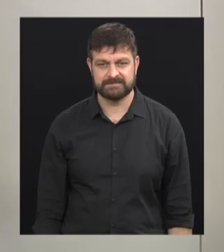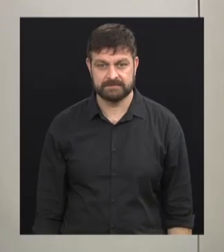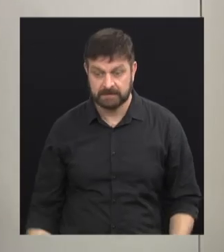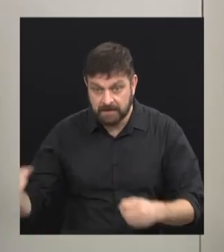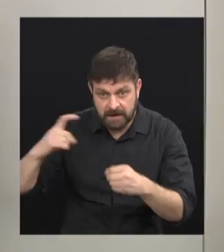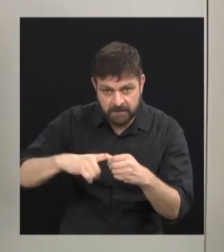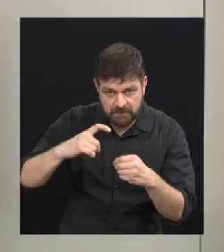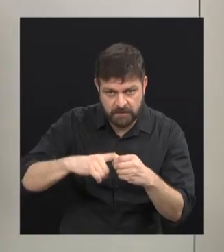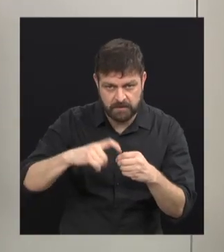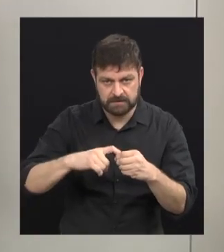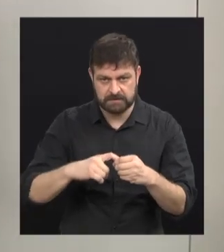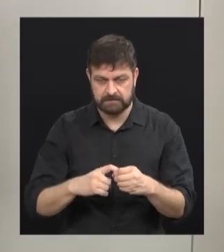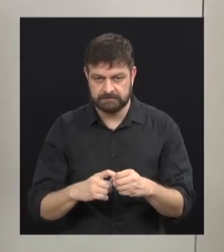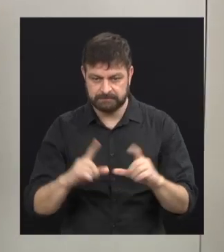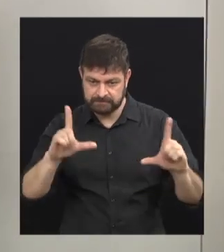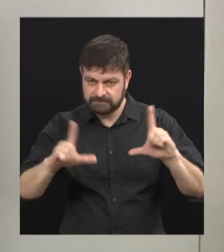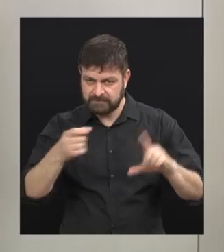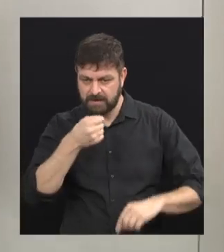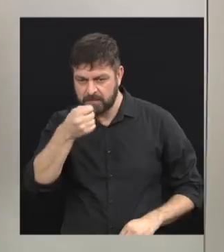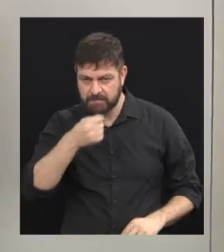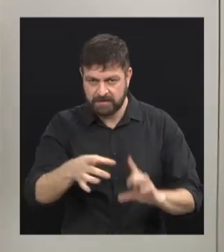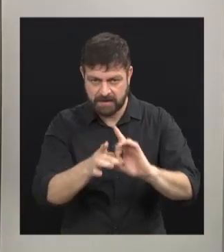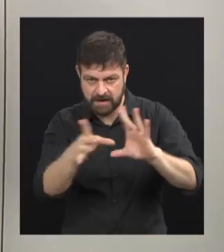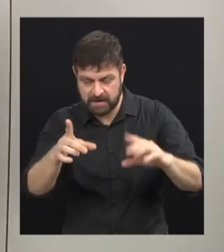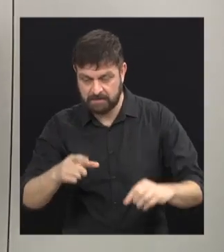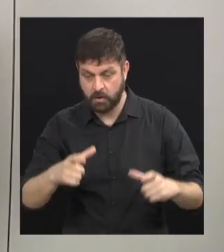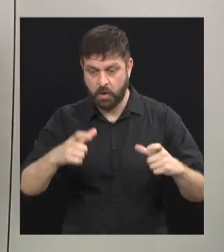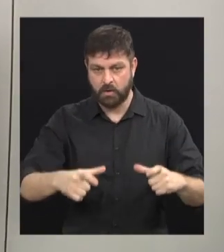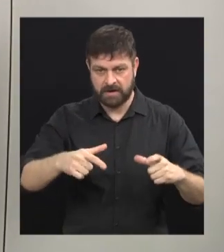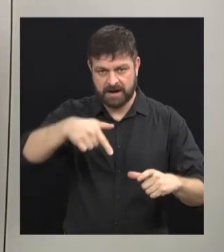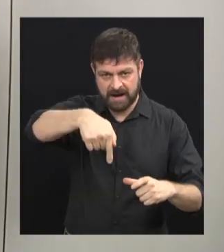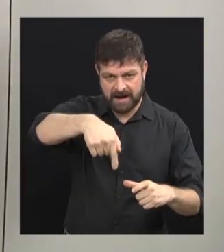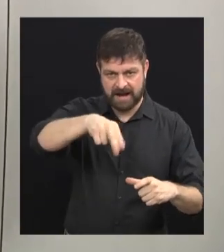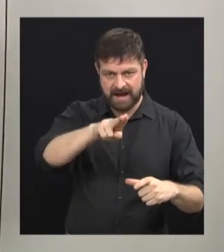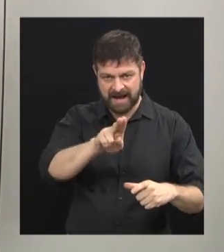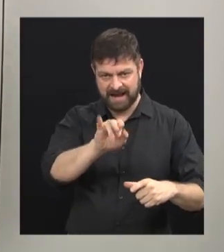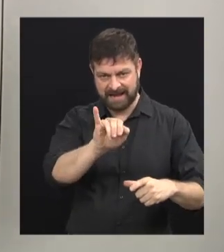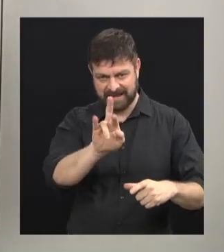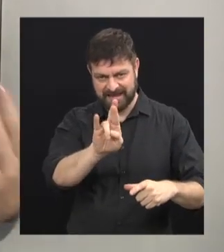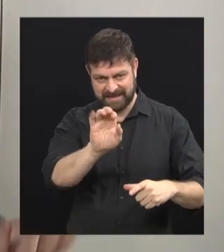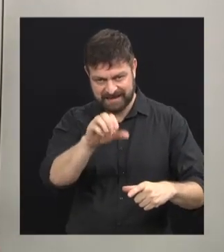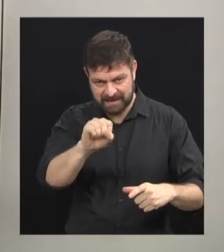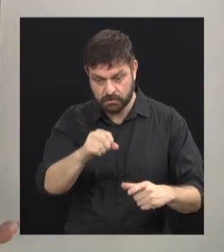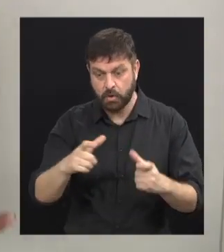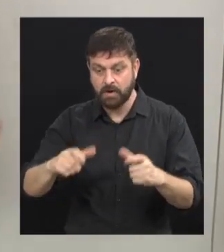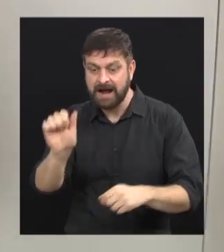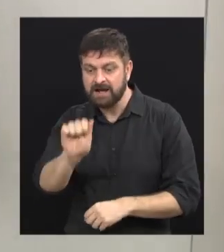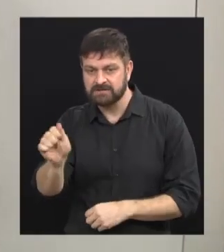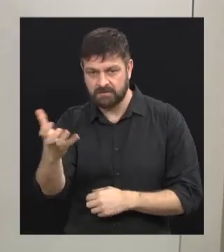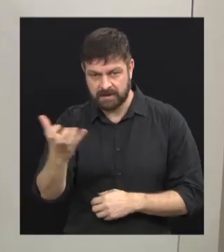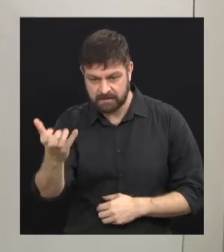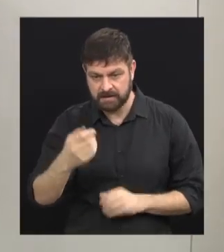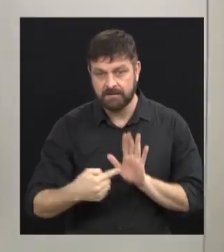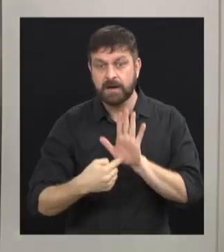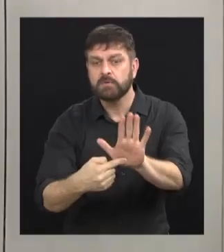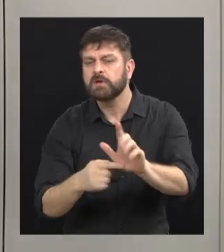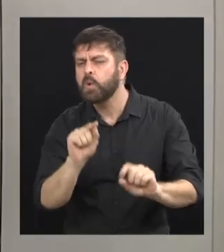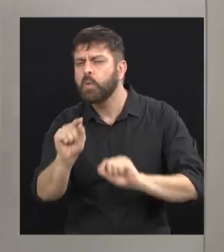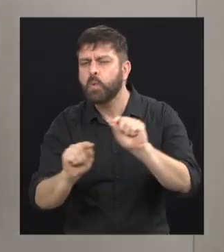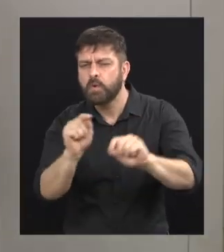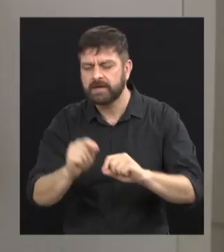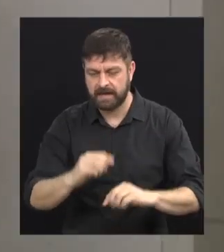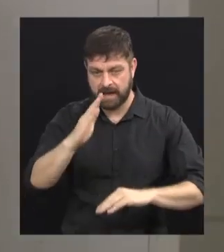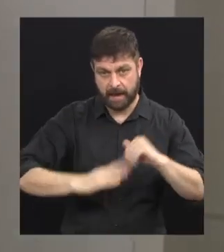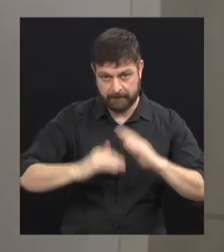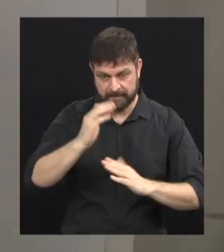A gente está de volta com o programa Espaço Aberto, aqui no Parque São Querido, na Associação Em Umas Quero Quero. Nesse segundo bloco, a gente vai mostrar pra você um pouquinho